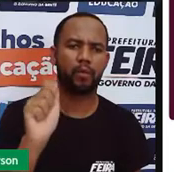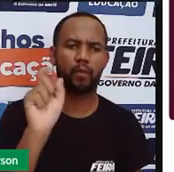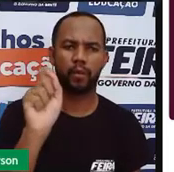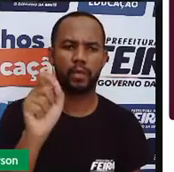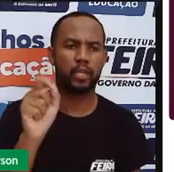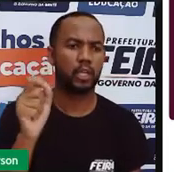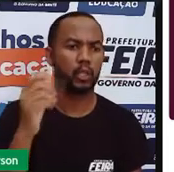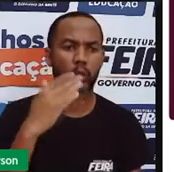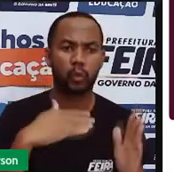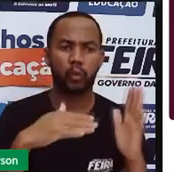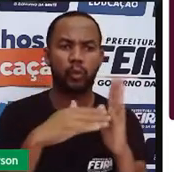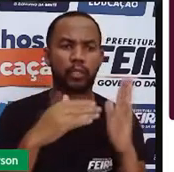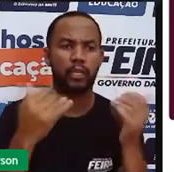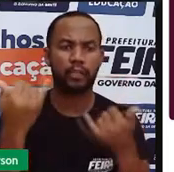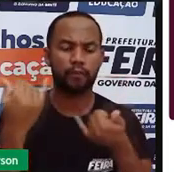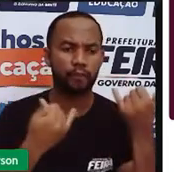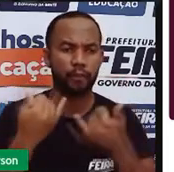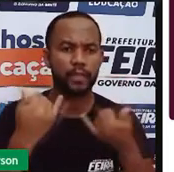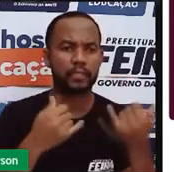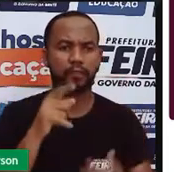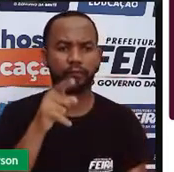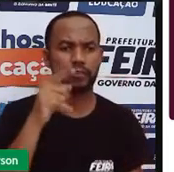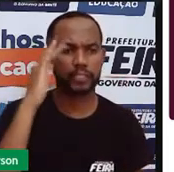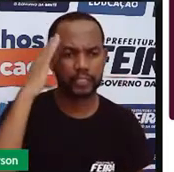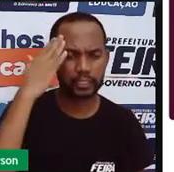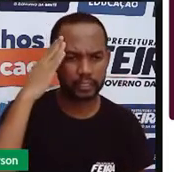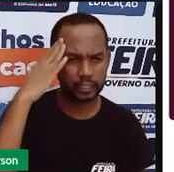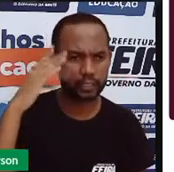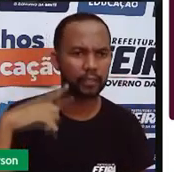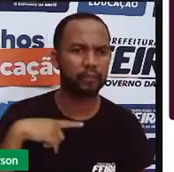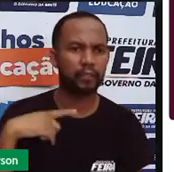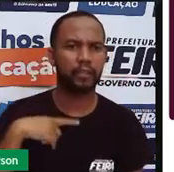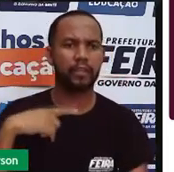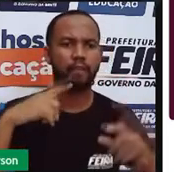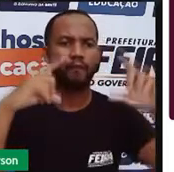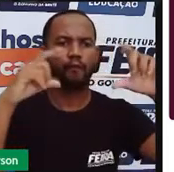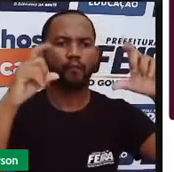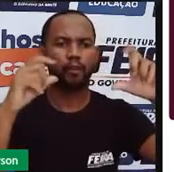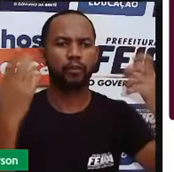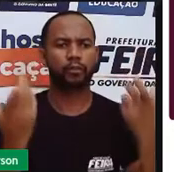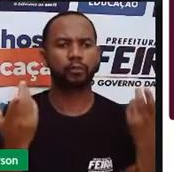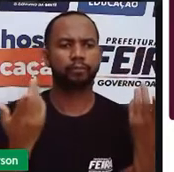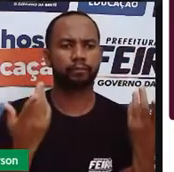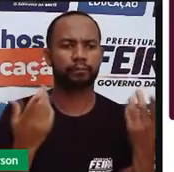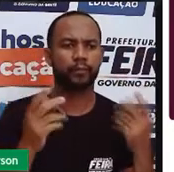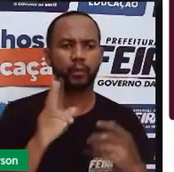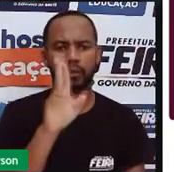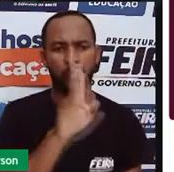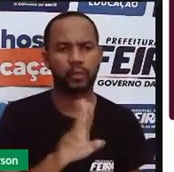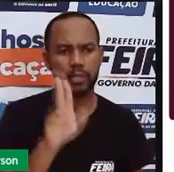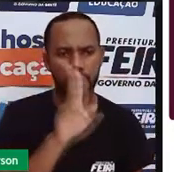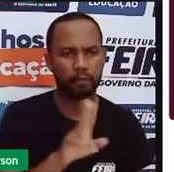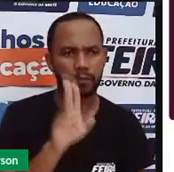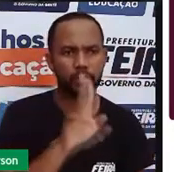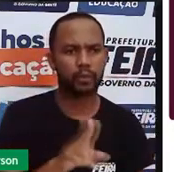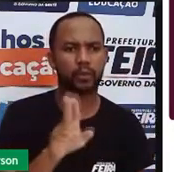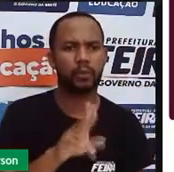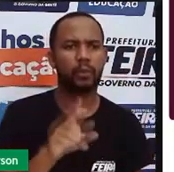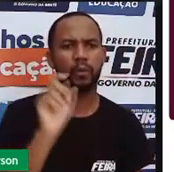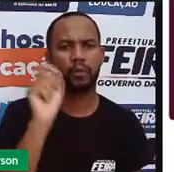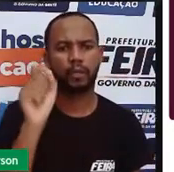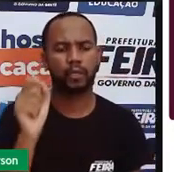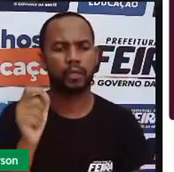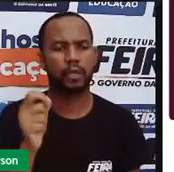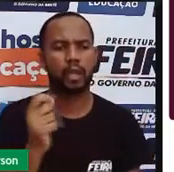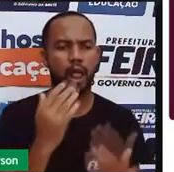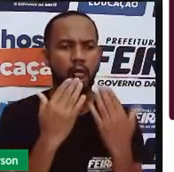ela está em uma imagem. E na linguagem mista, nós utilizamos a linguagem verbal